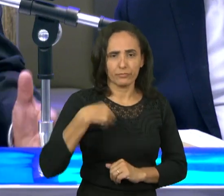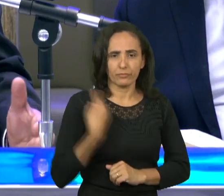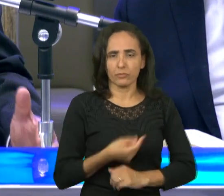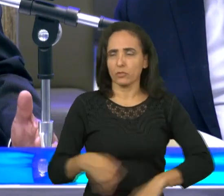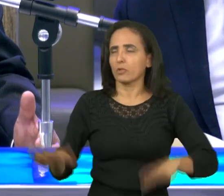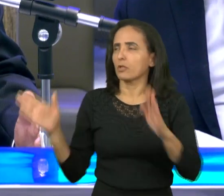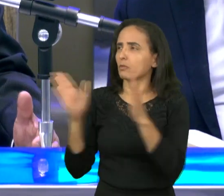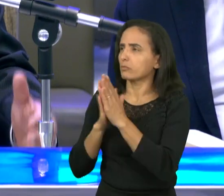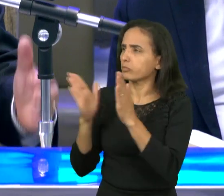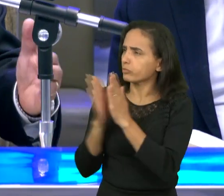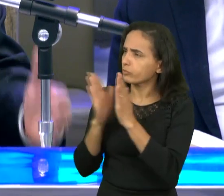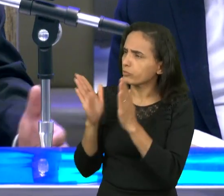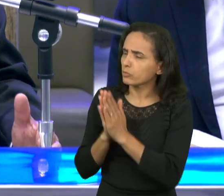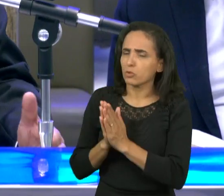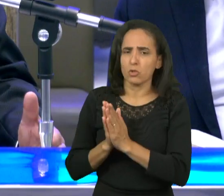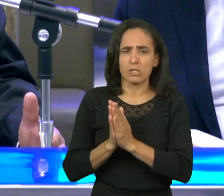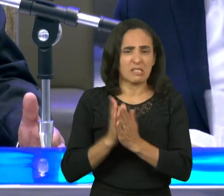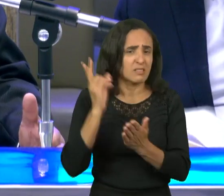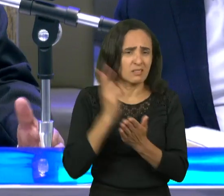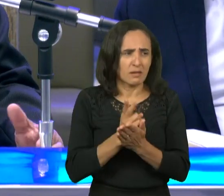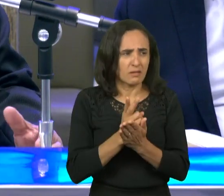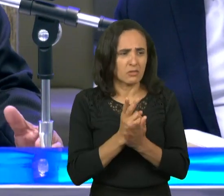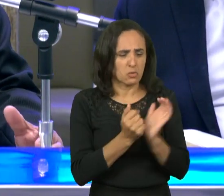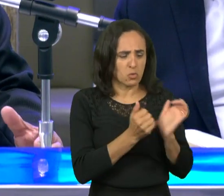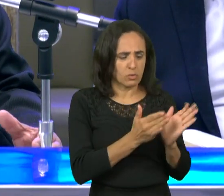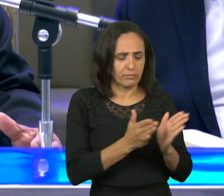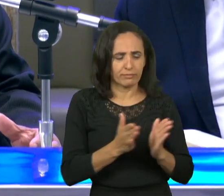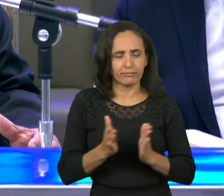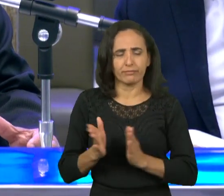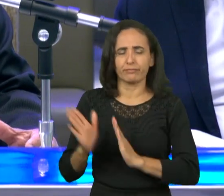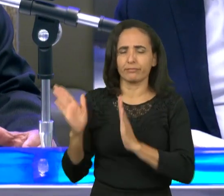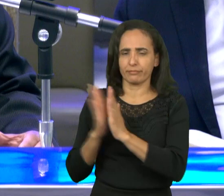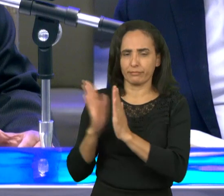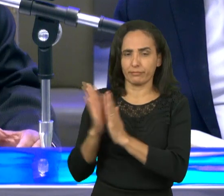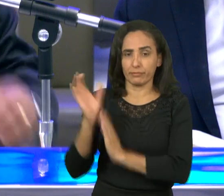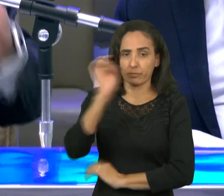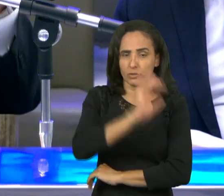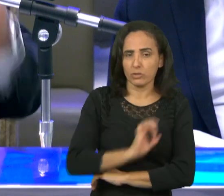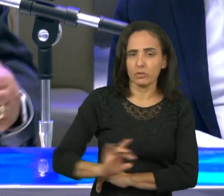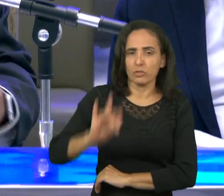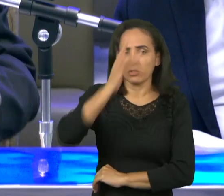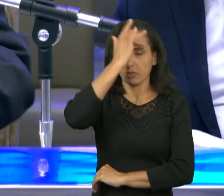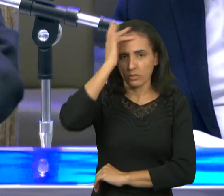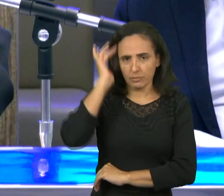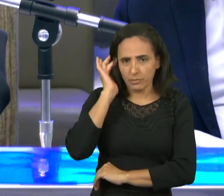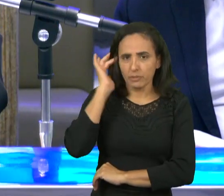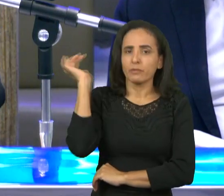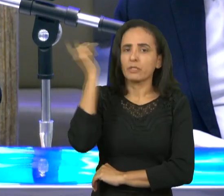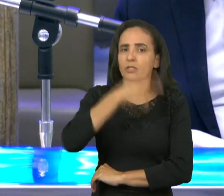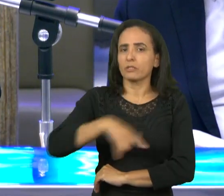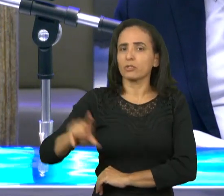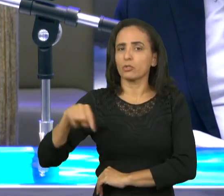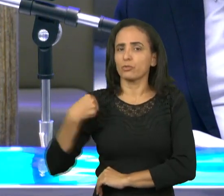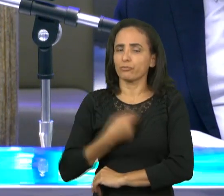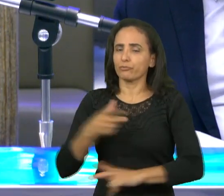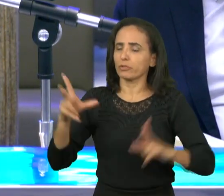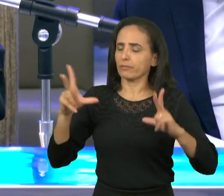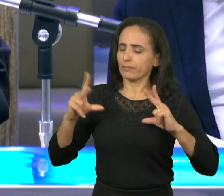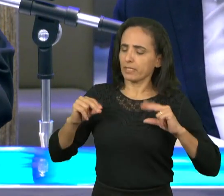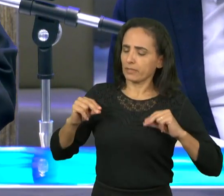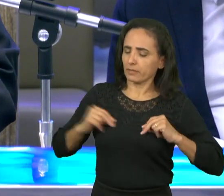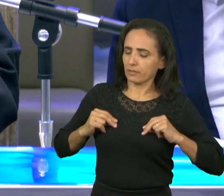orai em todo o tempo, para que sejam encontrados por dignos de evitar o